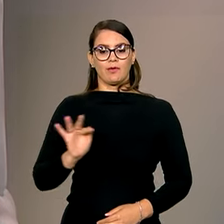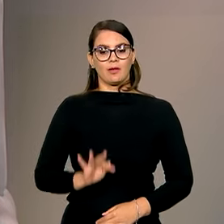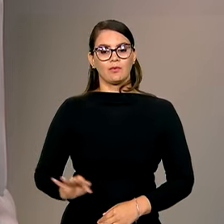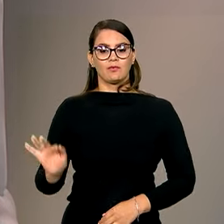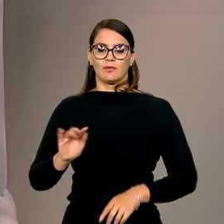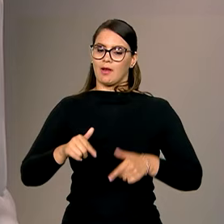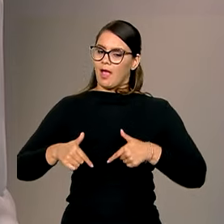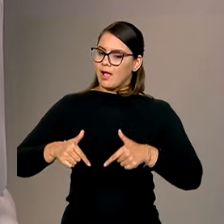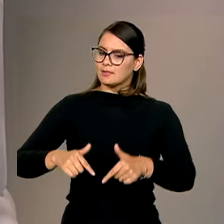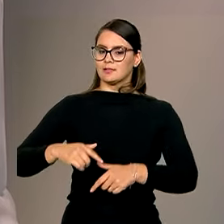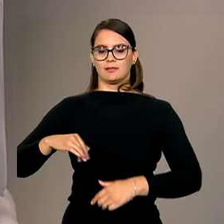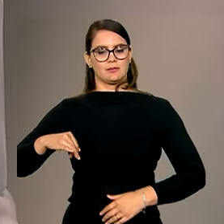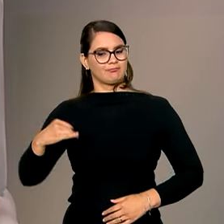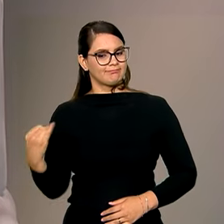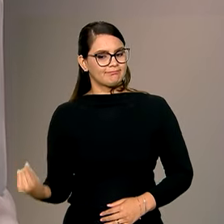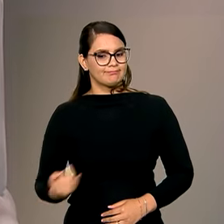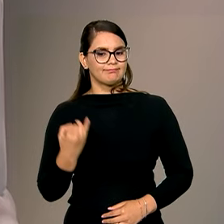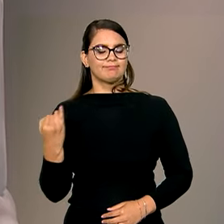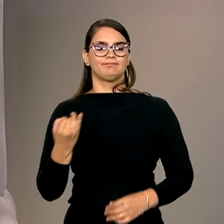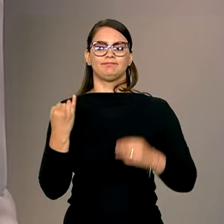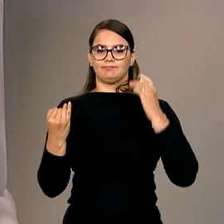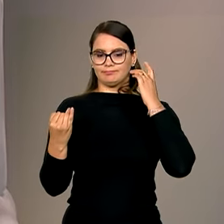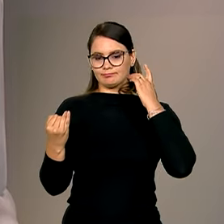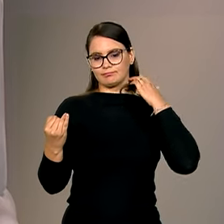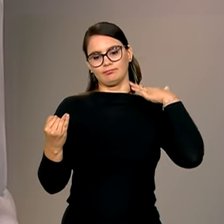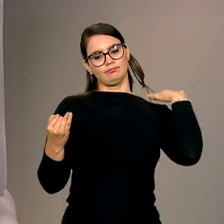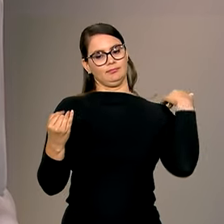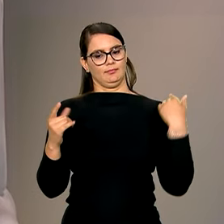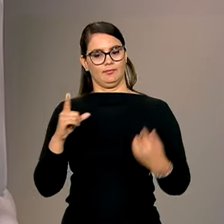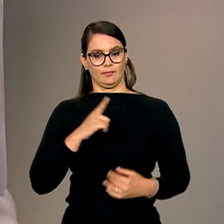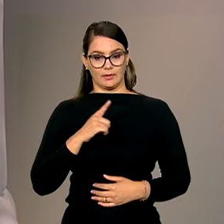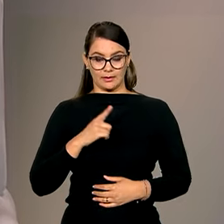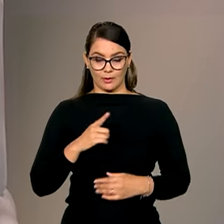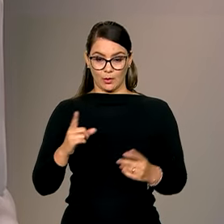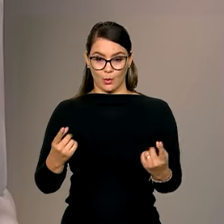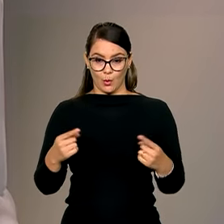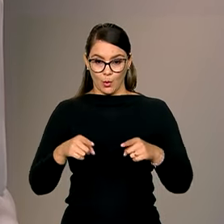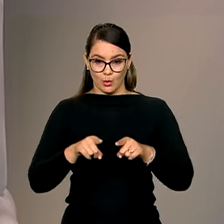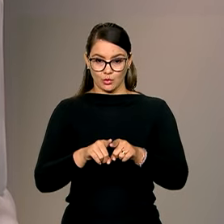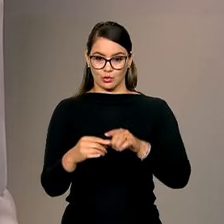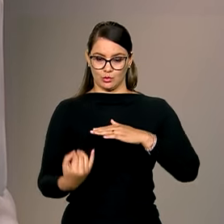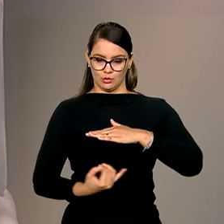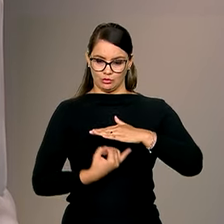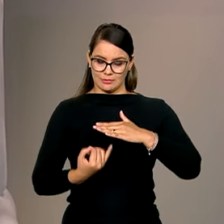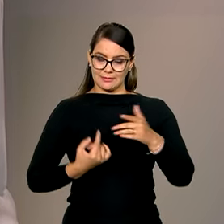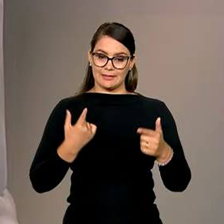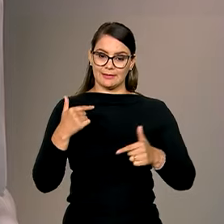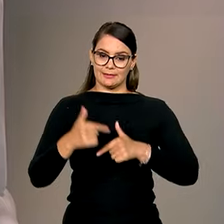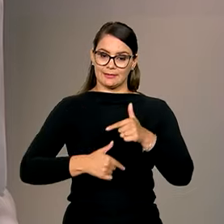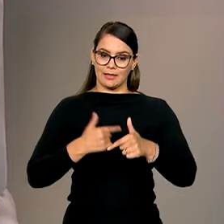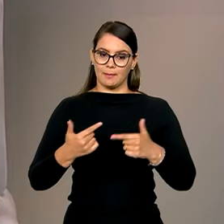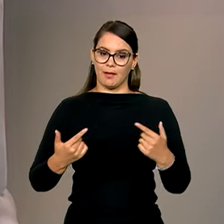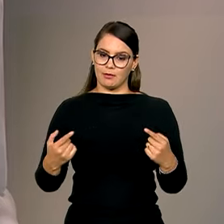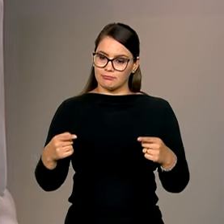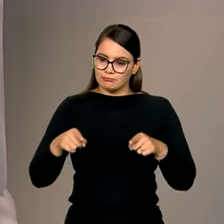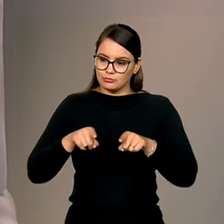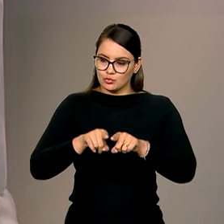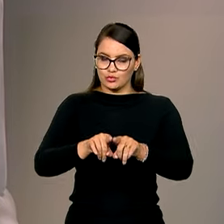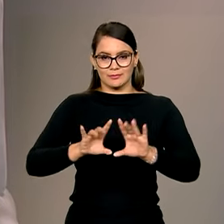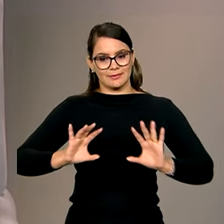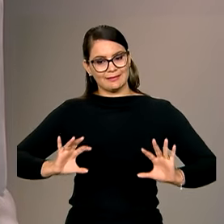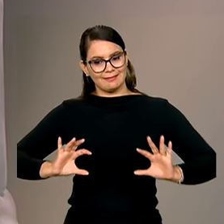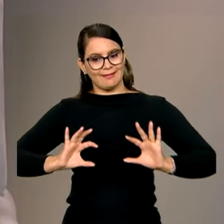ação tão importante, que tem aí um conjunto de instituições trabalhando, todas elas integradas,